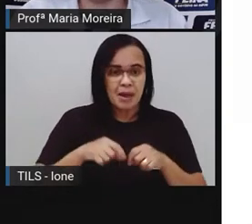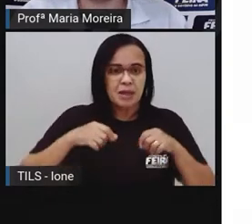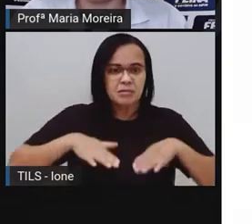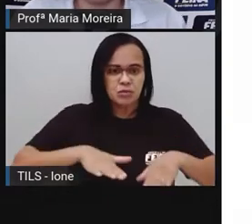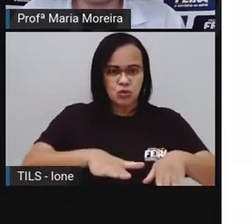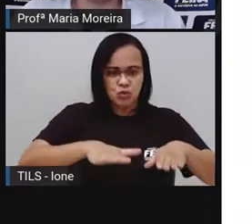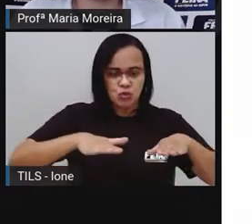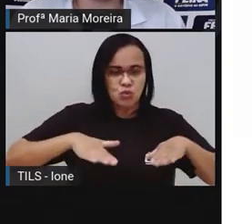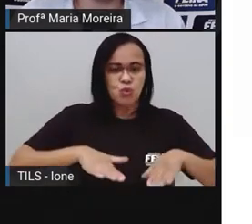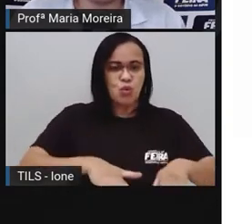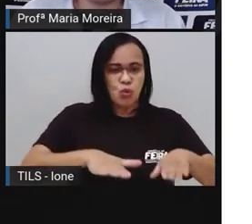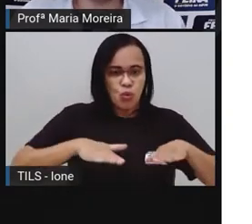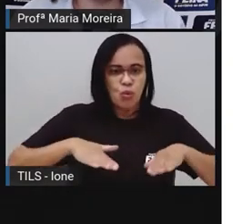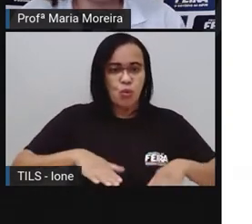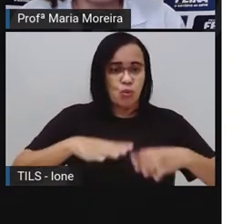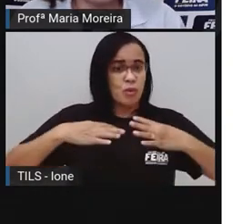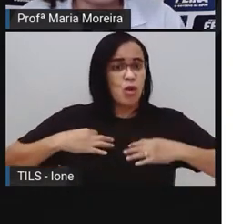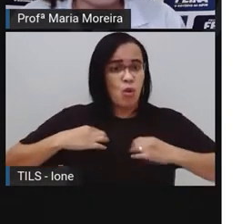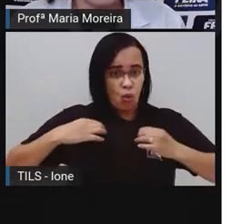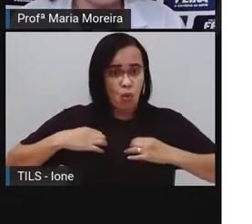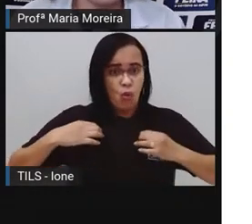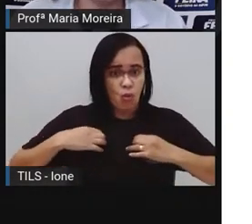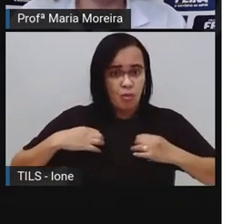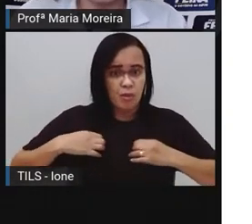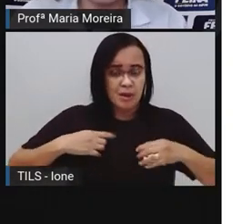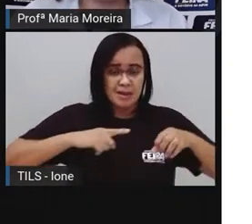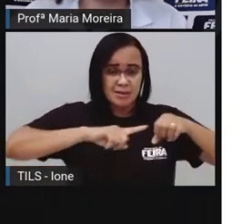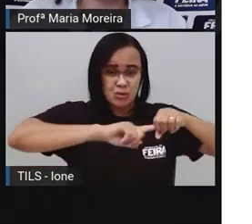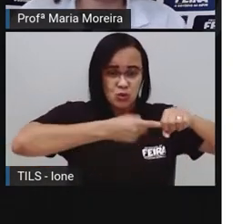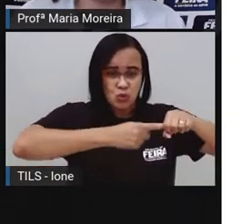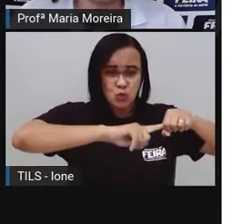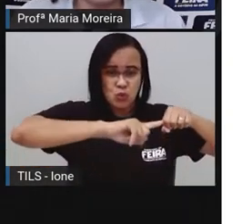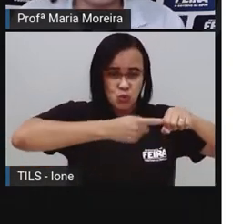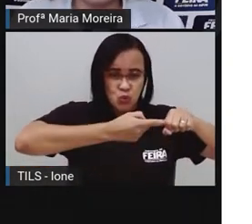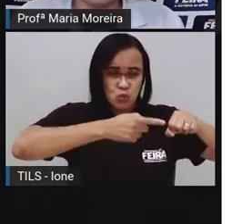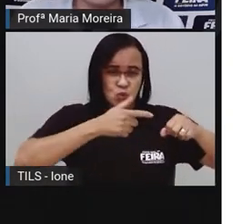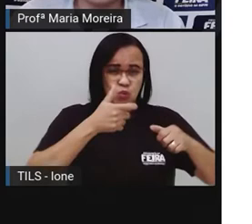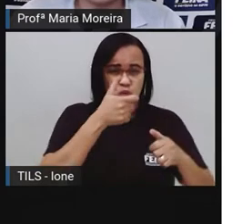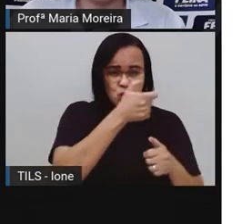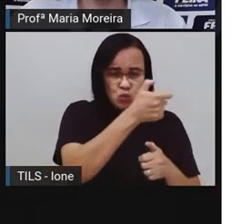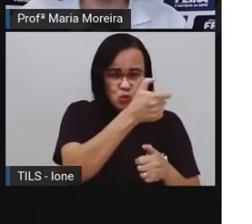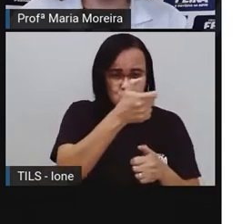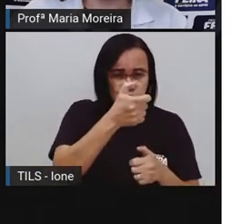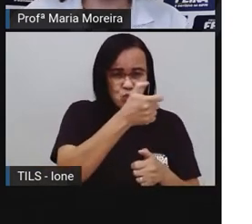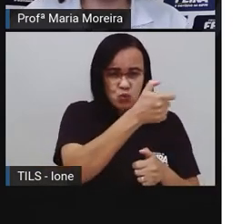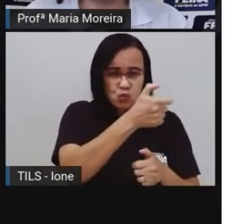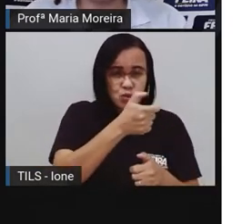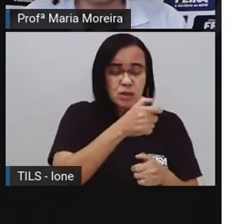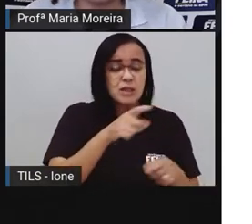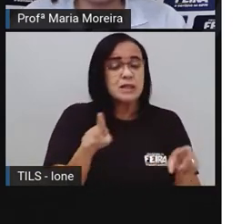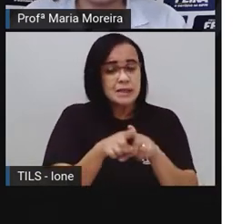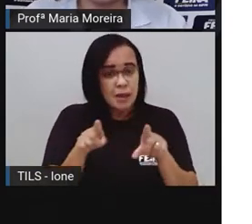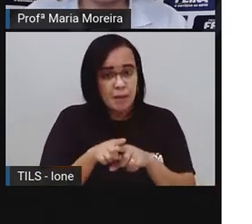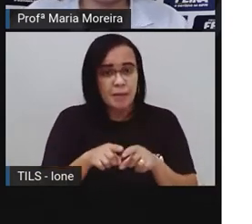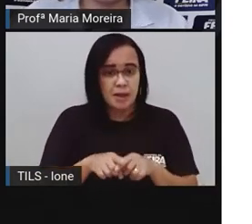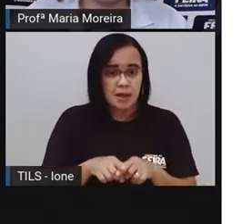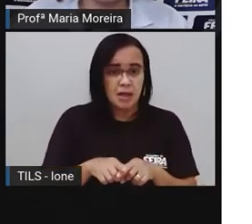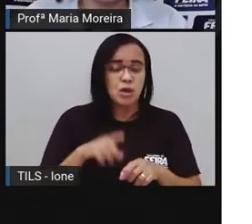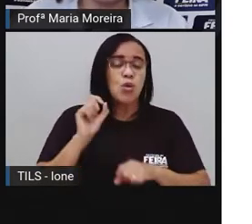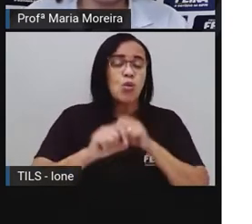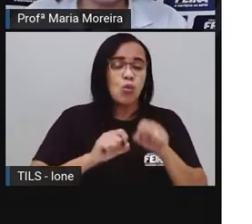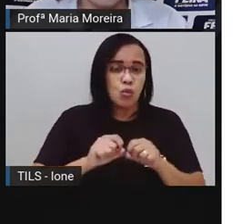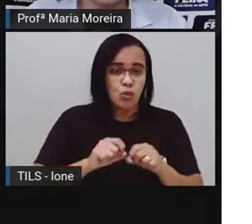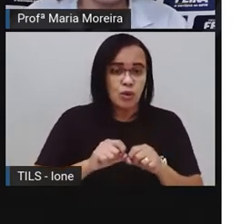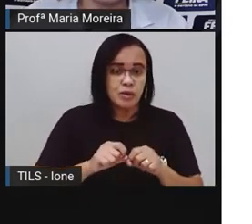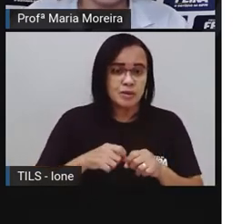o ronco da moto, tudo isso aí é poluição sonora, que sozinha usou em conjunto, se